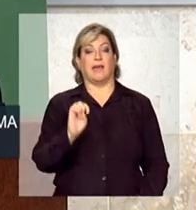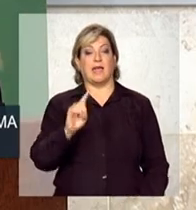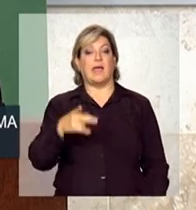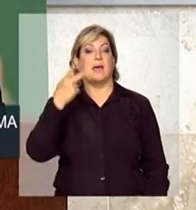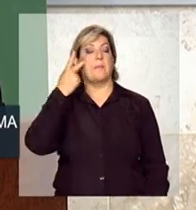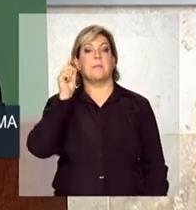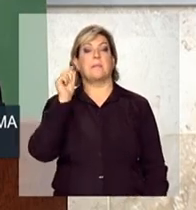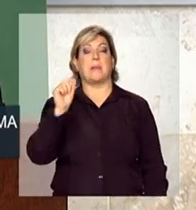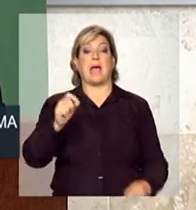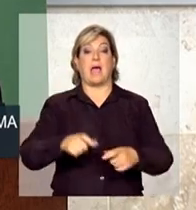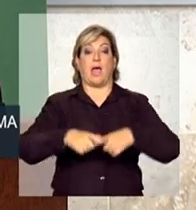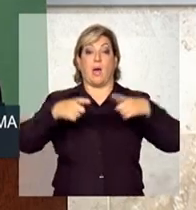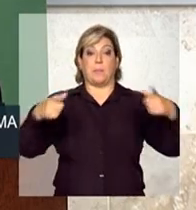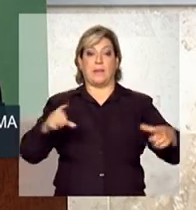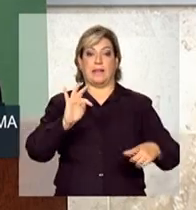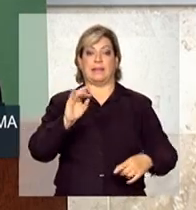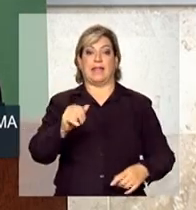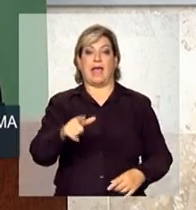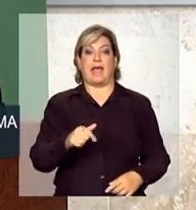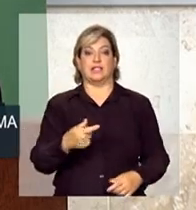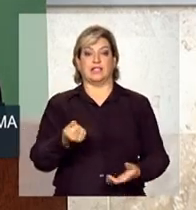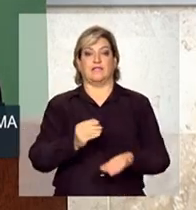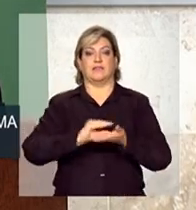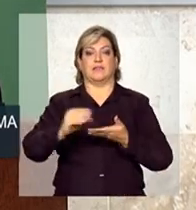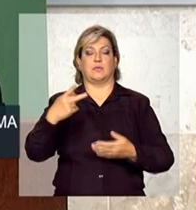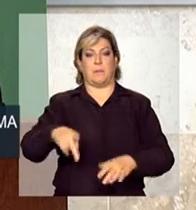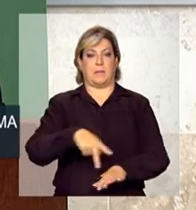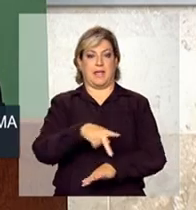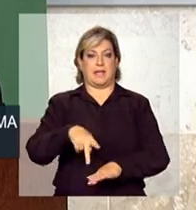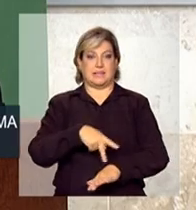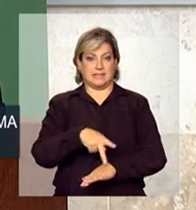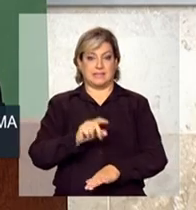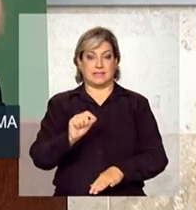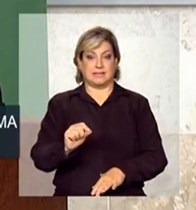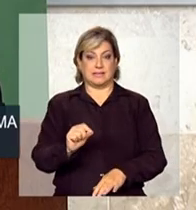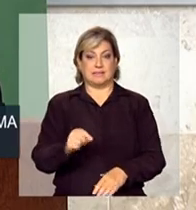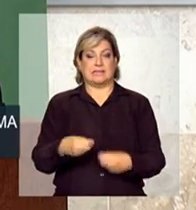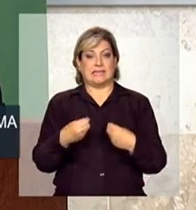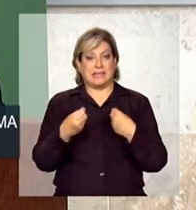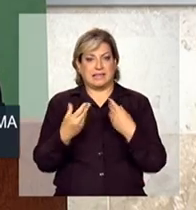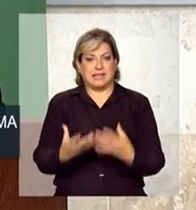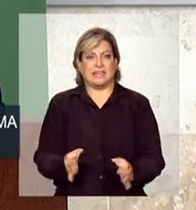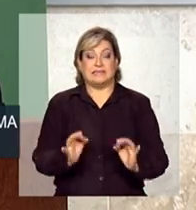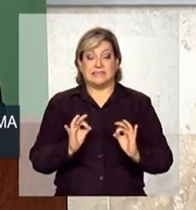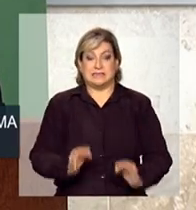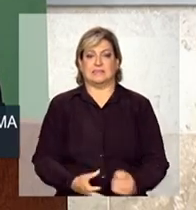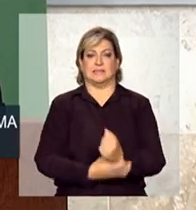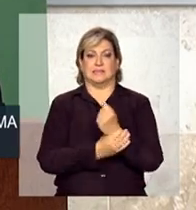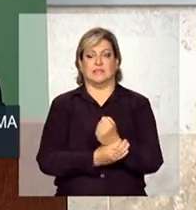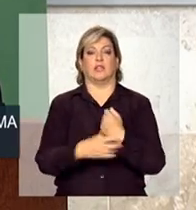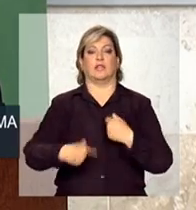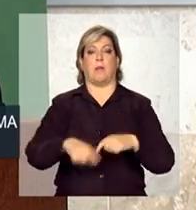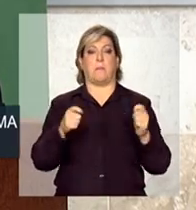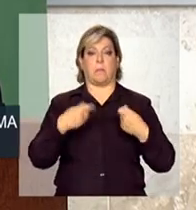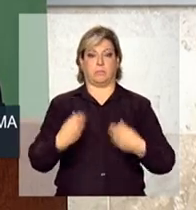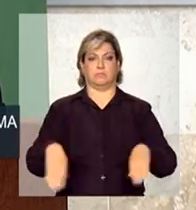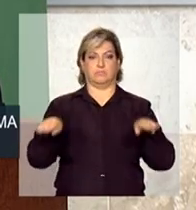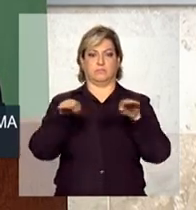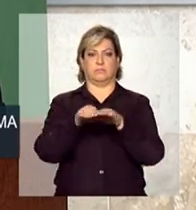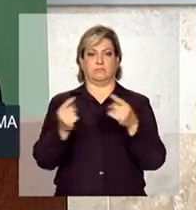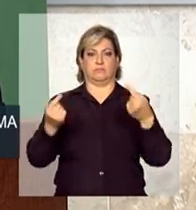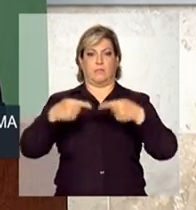aumentar a taxa de investimento do nosso país, assegurar que nós sejamos competitivos e